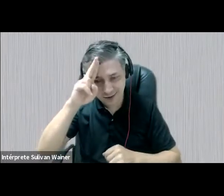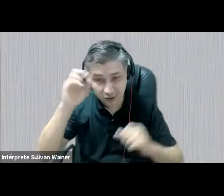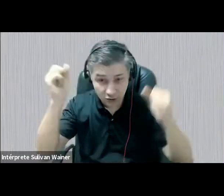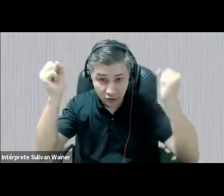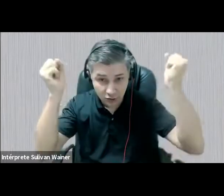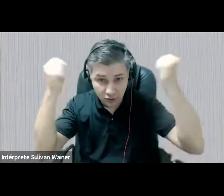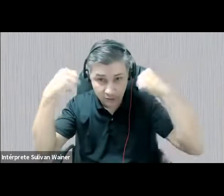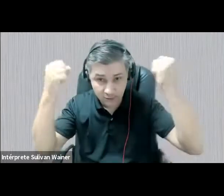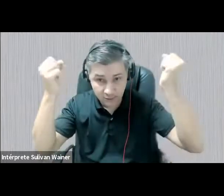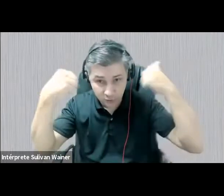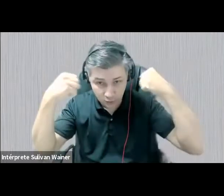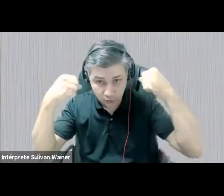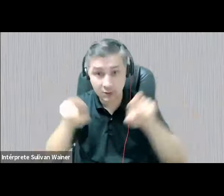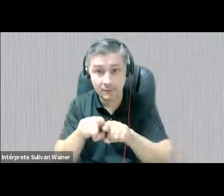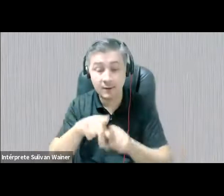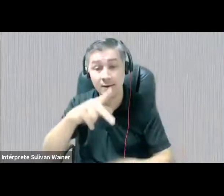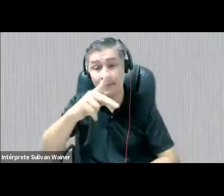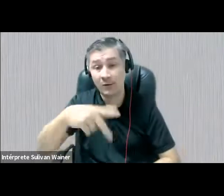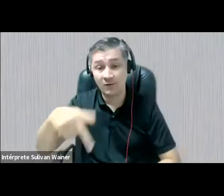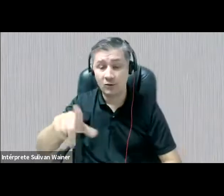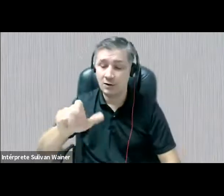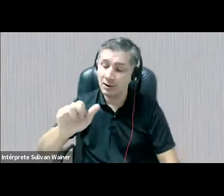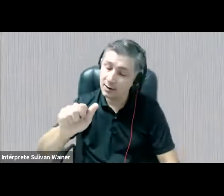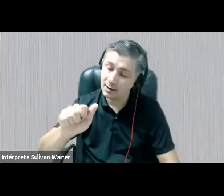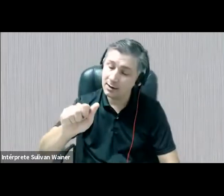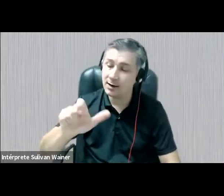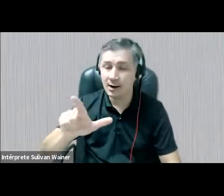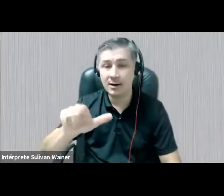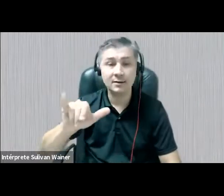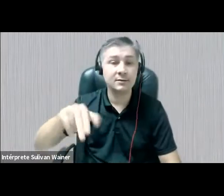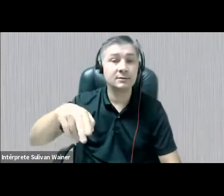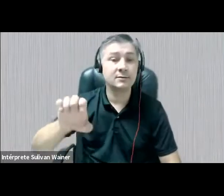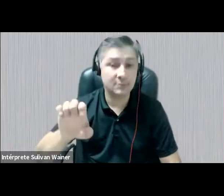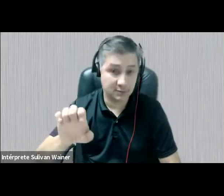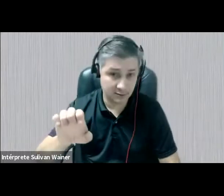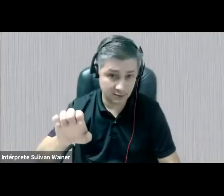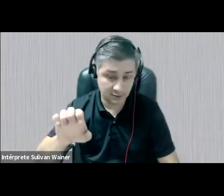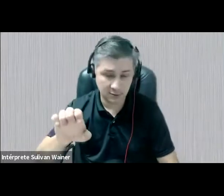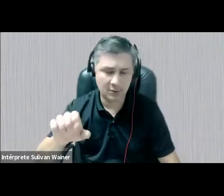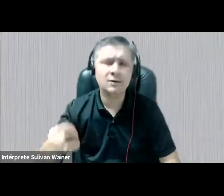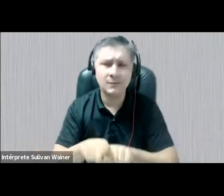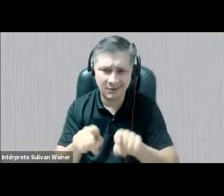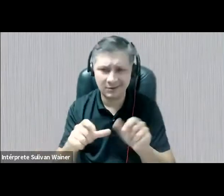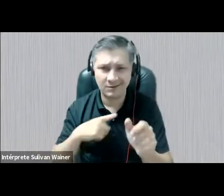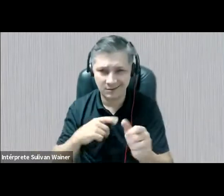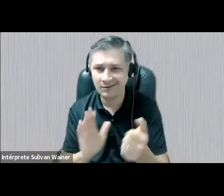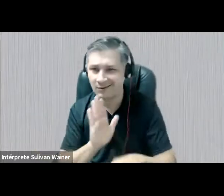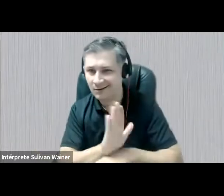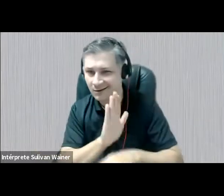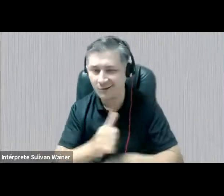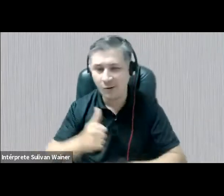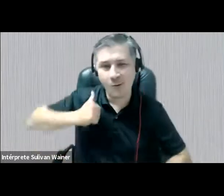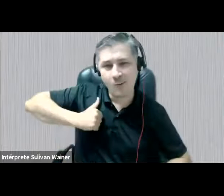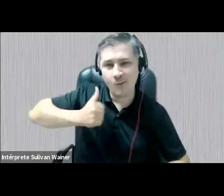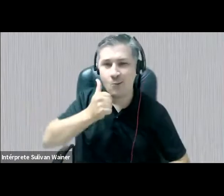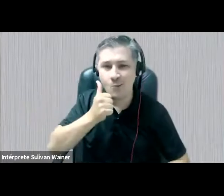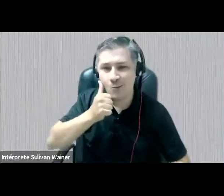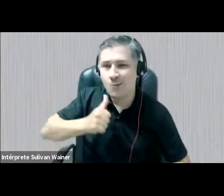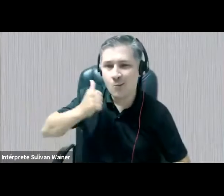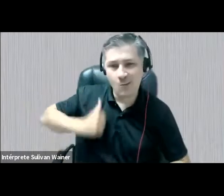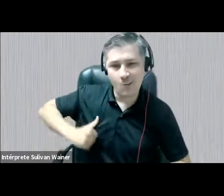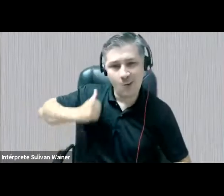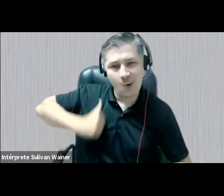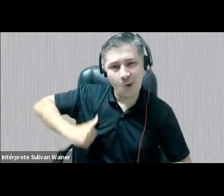professora, né, Aline Lazarotto, e, né, e suas bolsistas em um projeto de extensão.